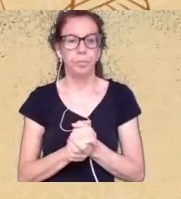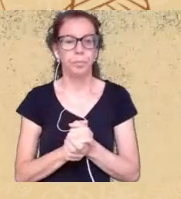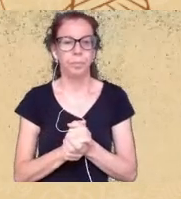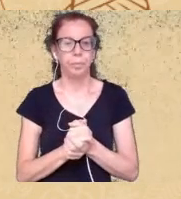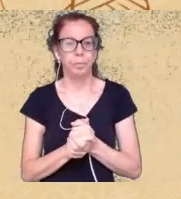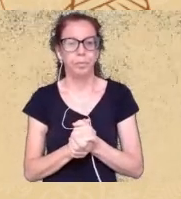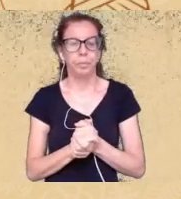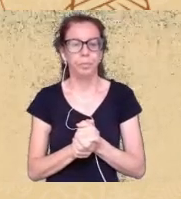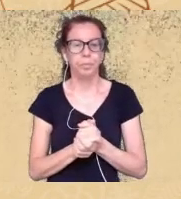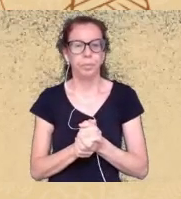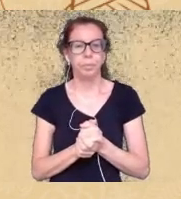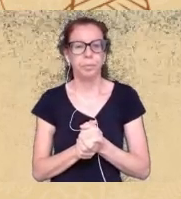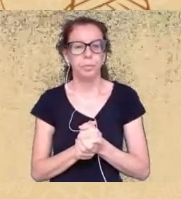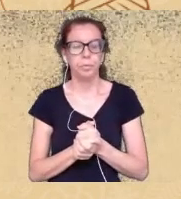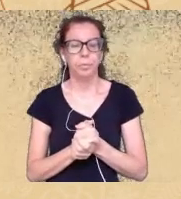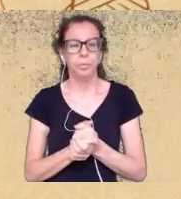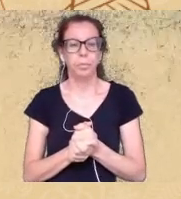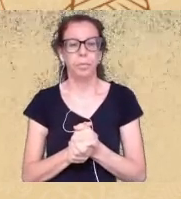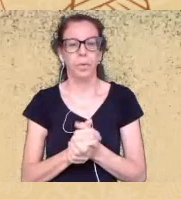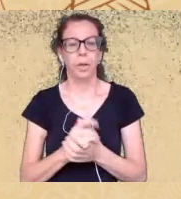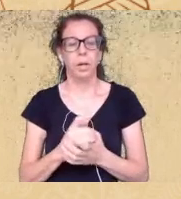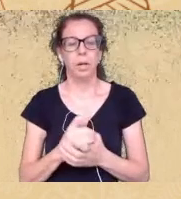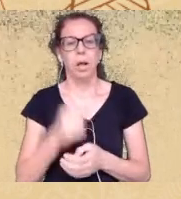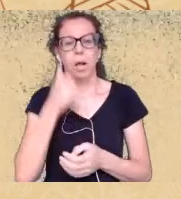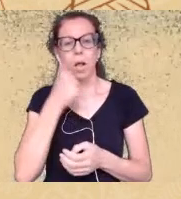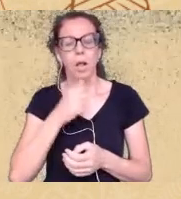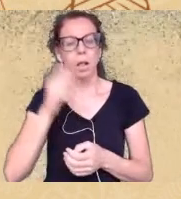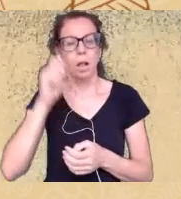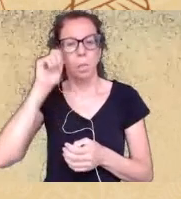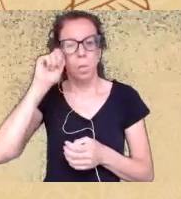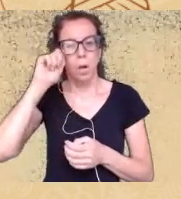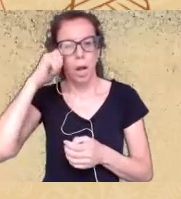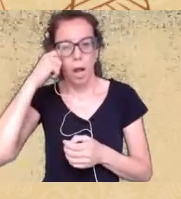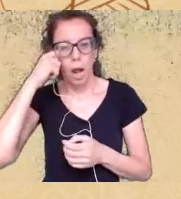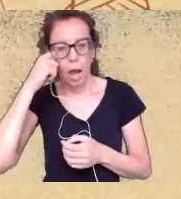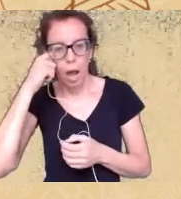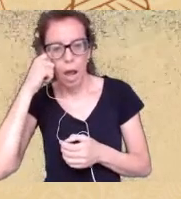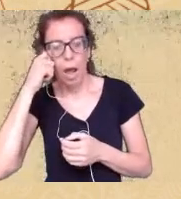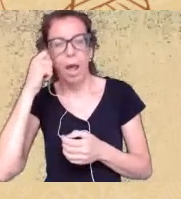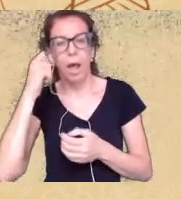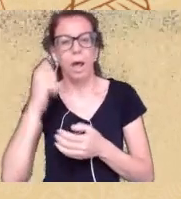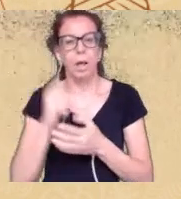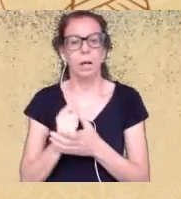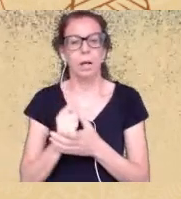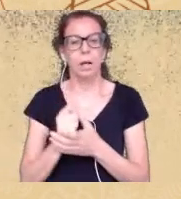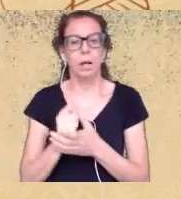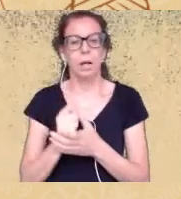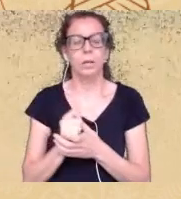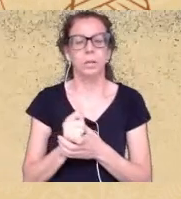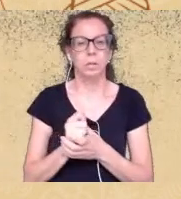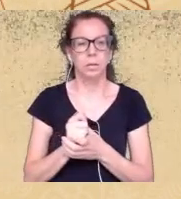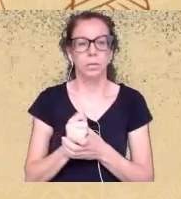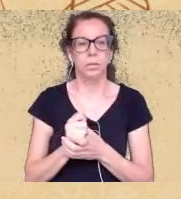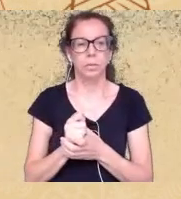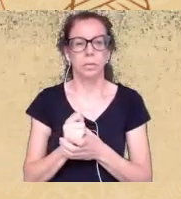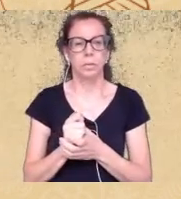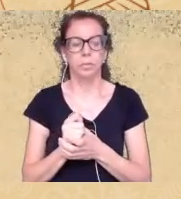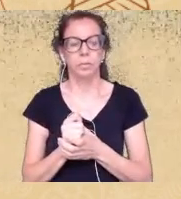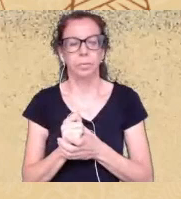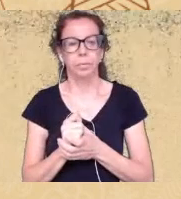as africanas mais recentemente não é Chimamanda a